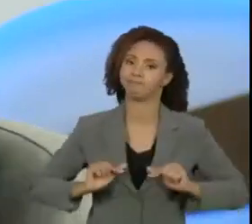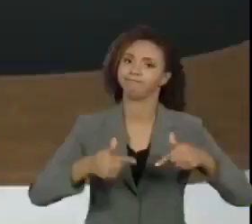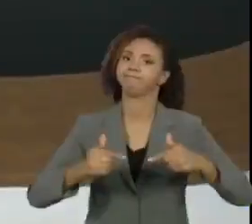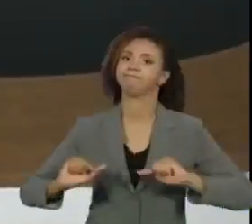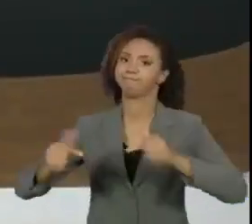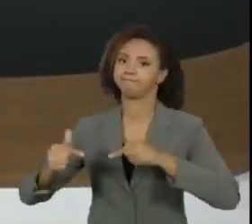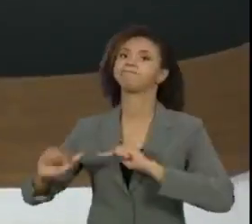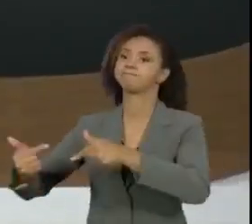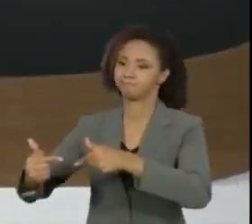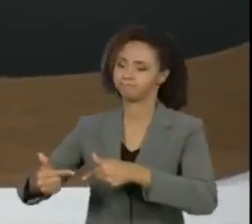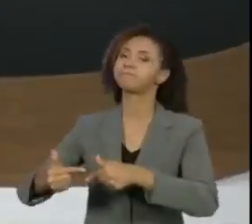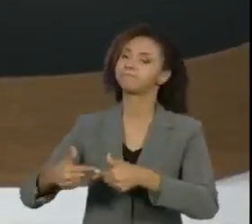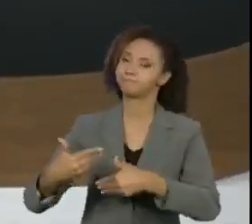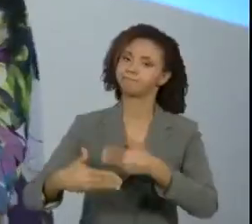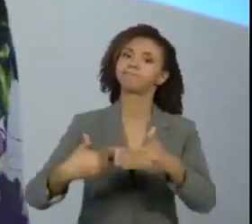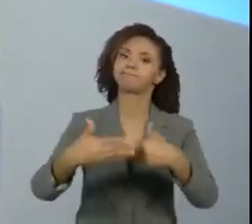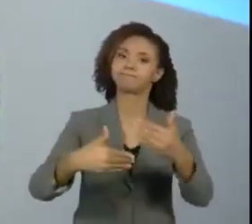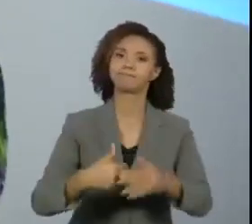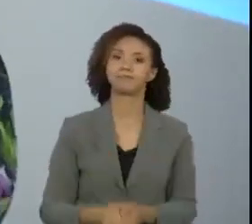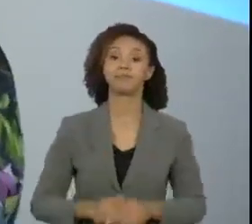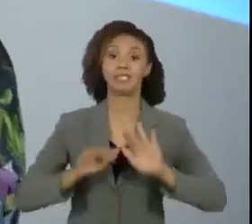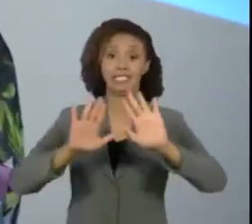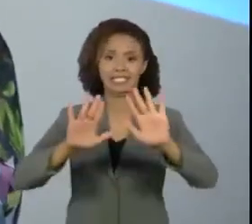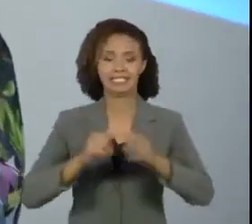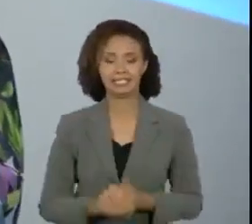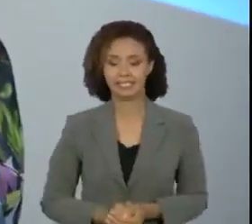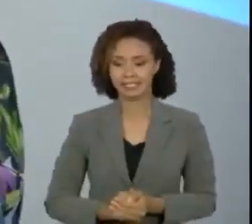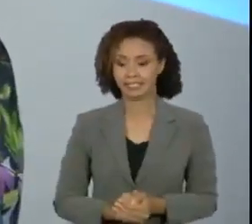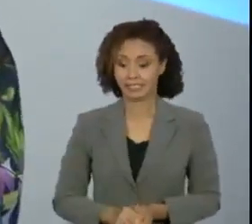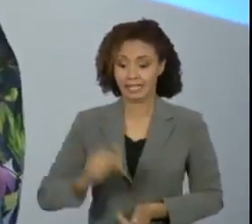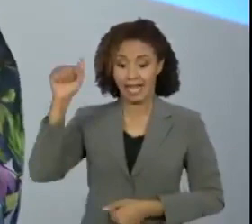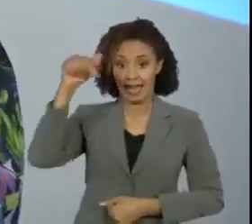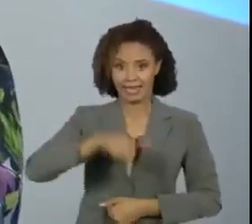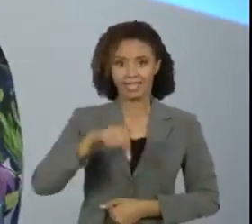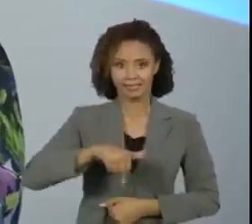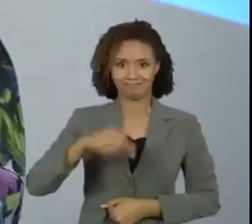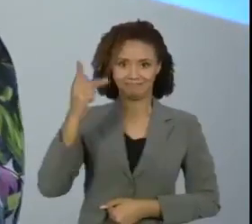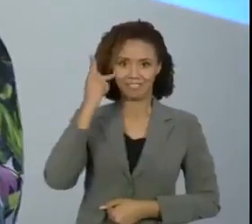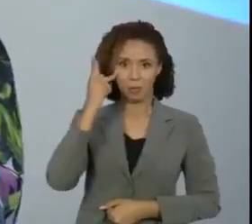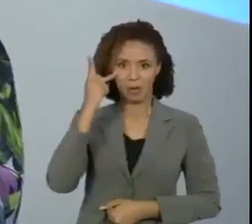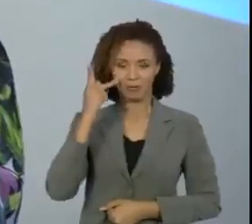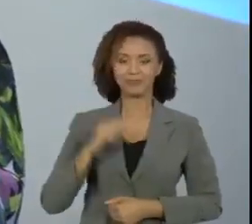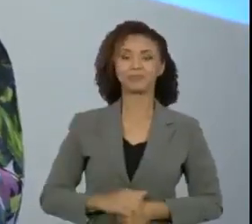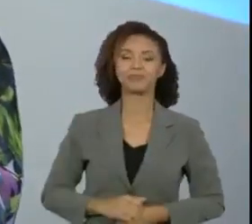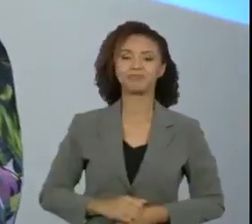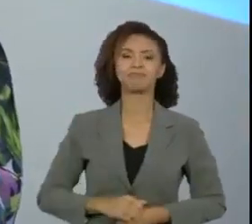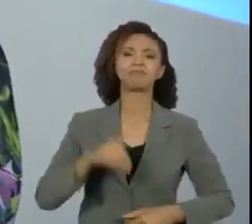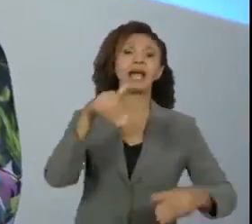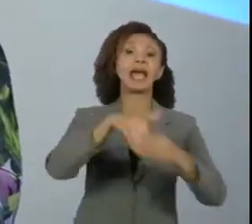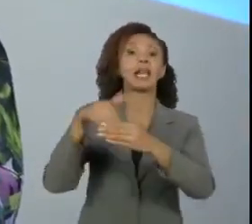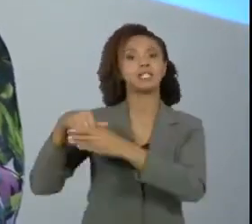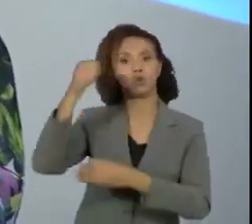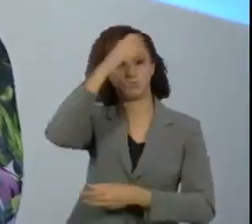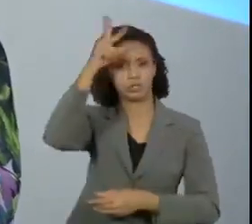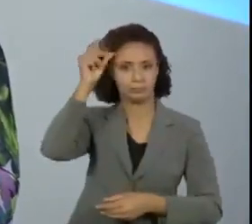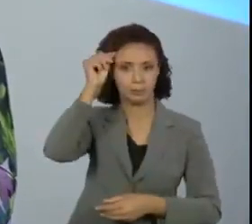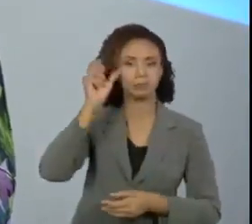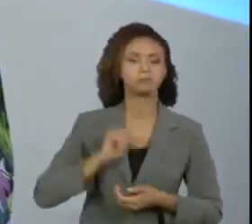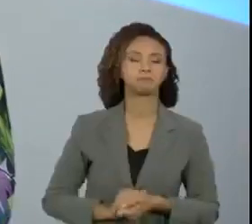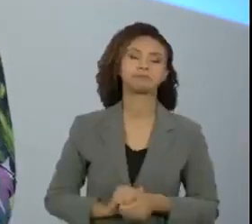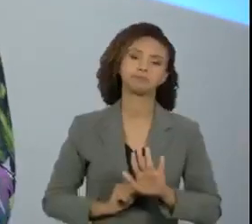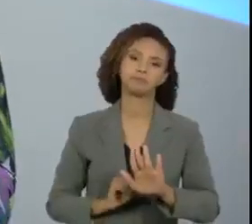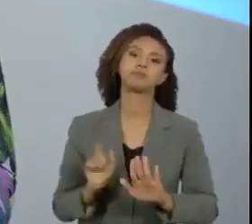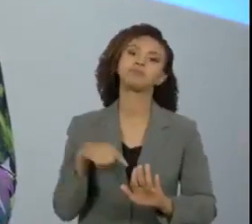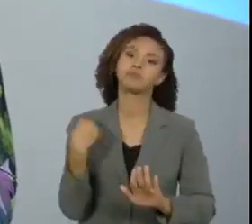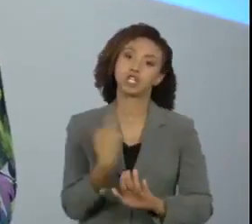Jamila, vamos aterrissar eleições municipais. Pela primeira vez, nós temos mais